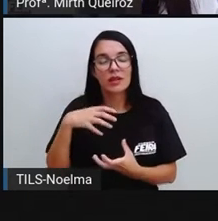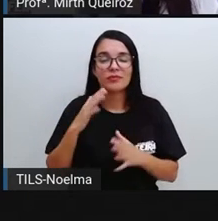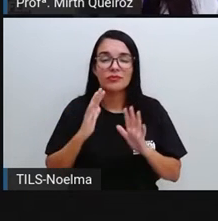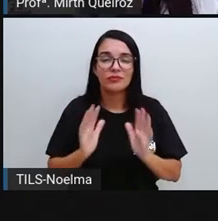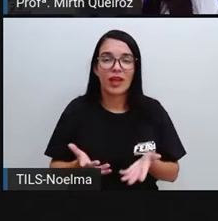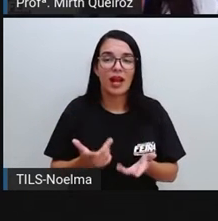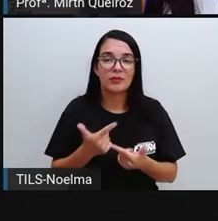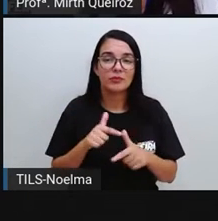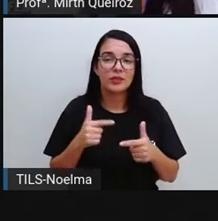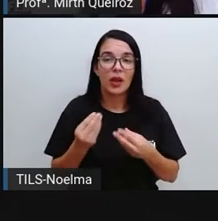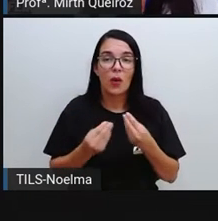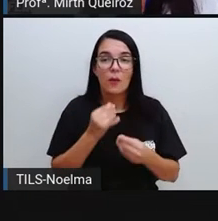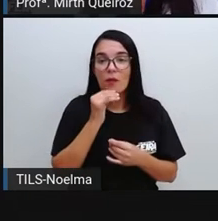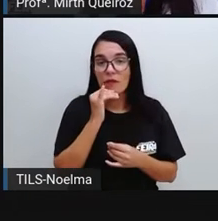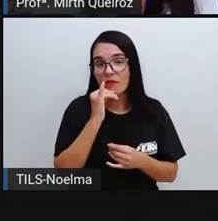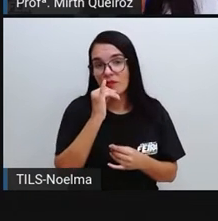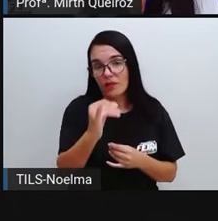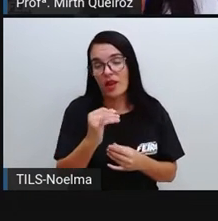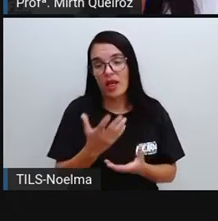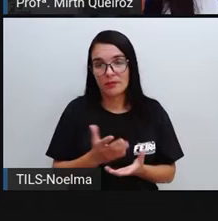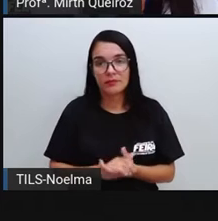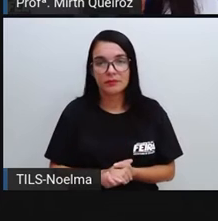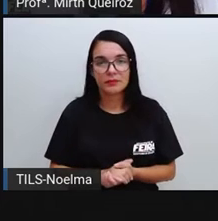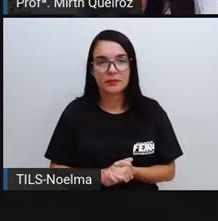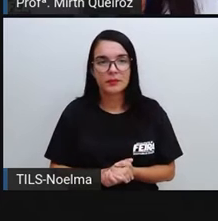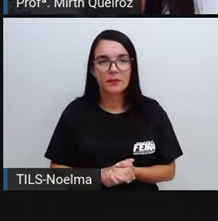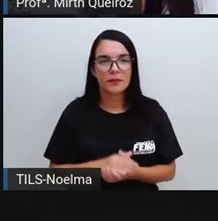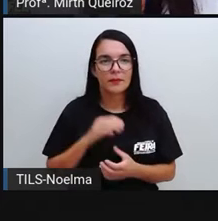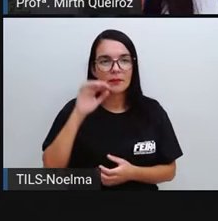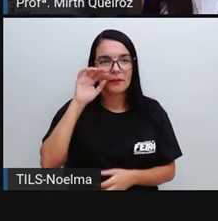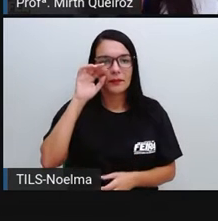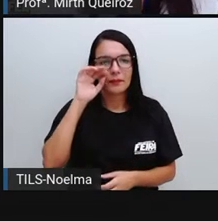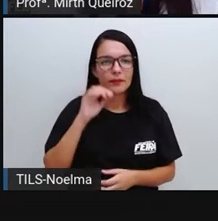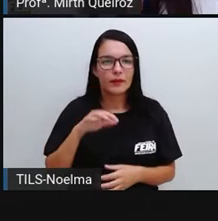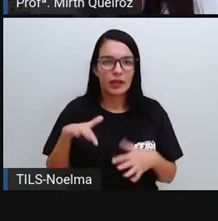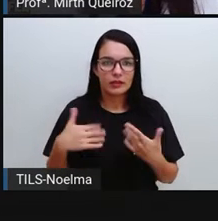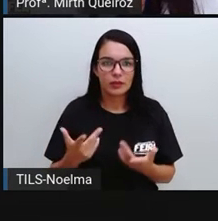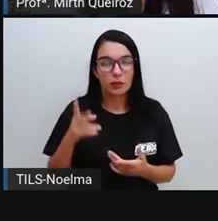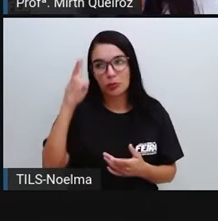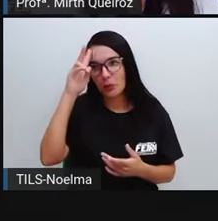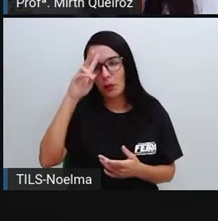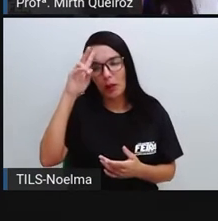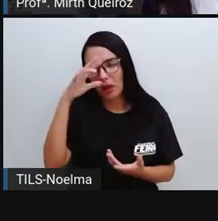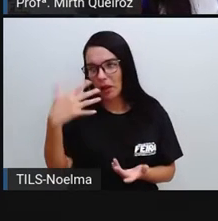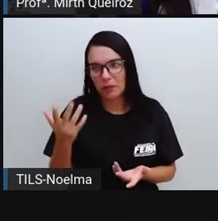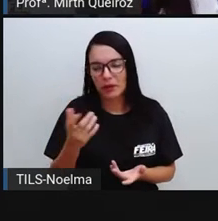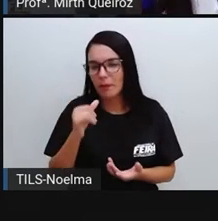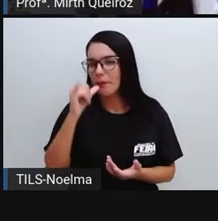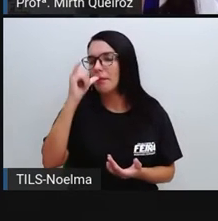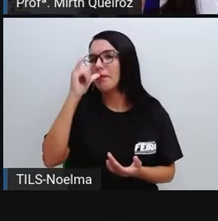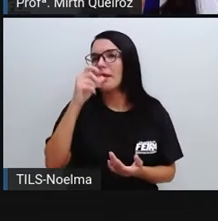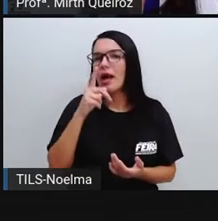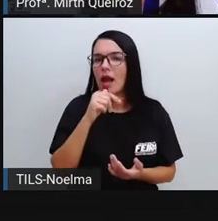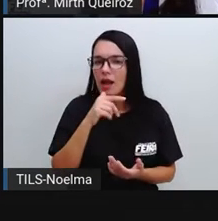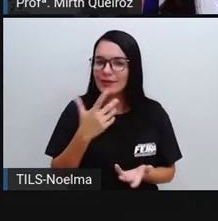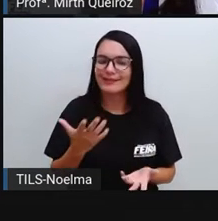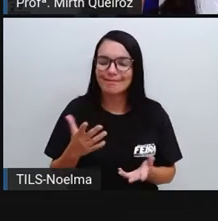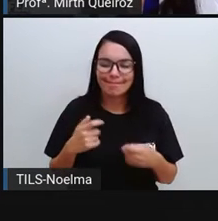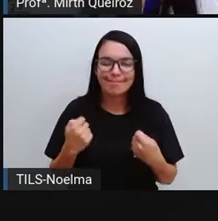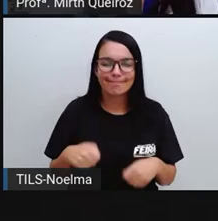quantidade de água Já é reduzida No idoso E ainda Ele não lembra De tomar água O próprio organismo Então